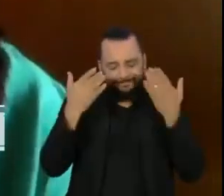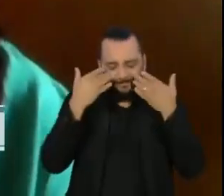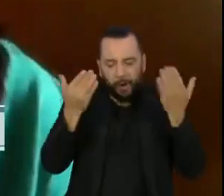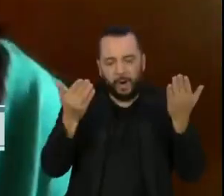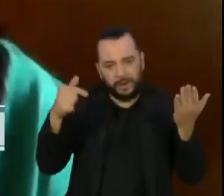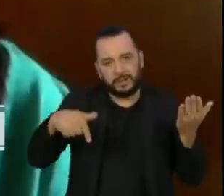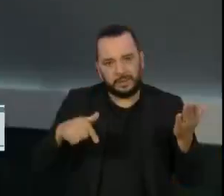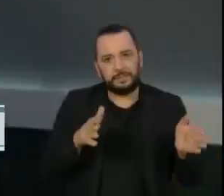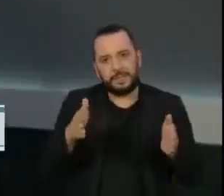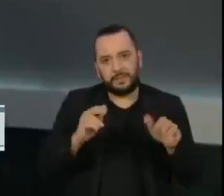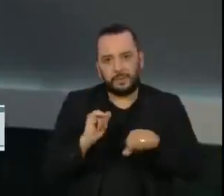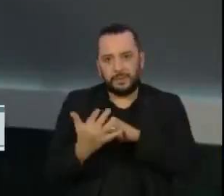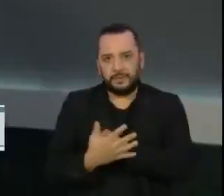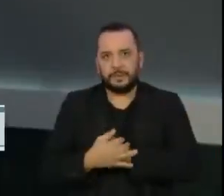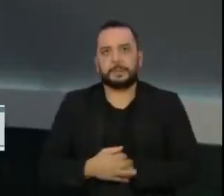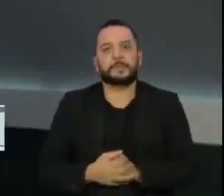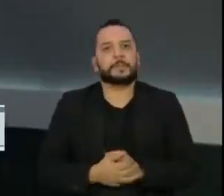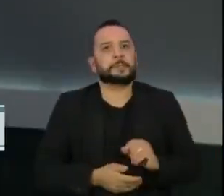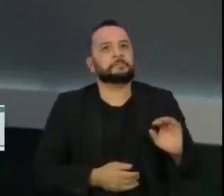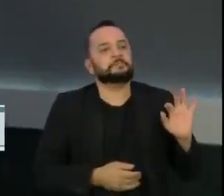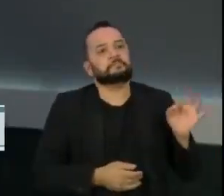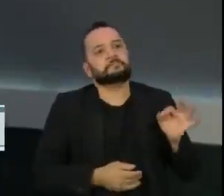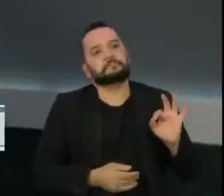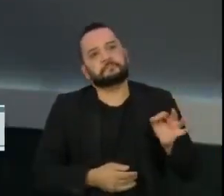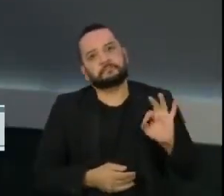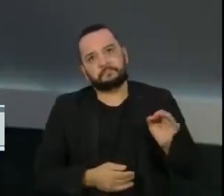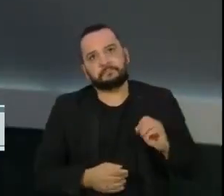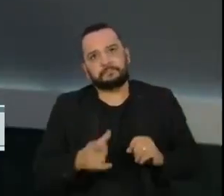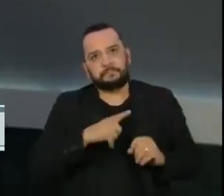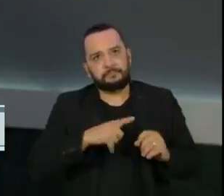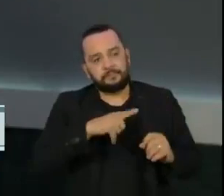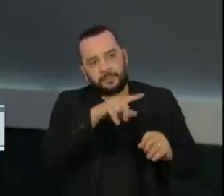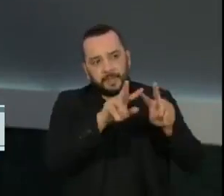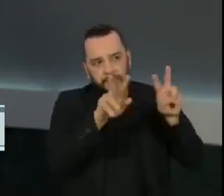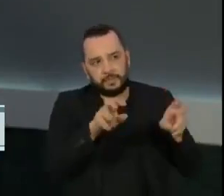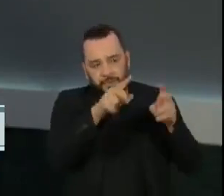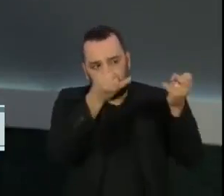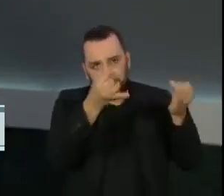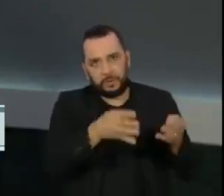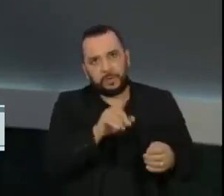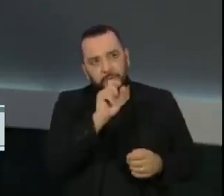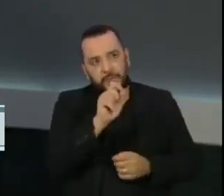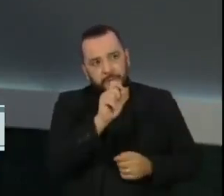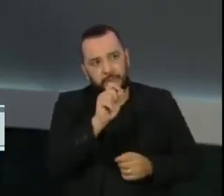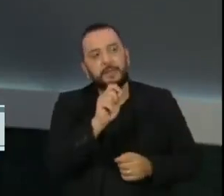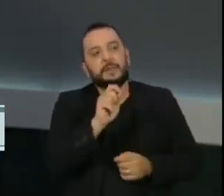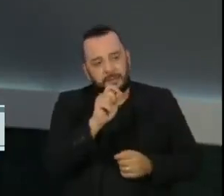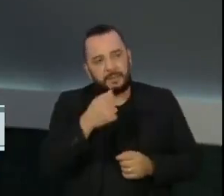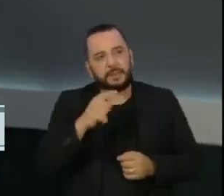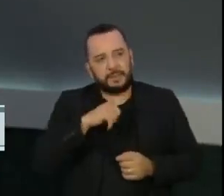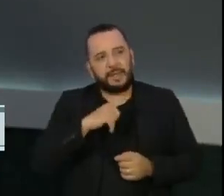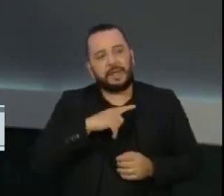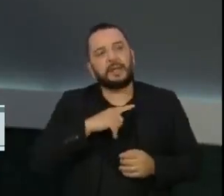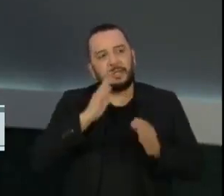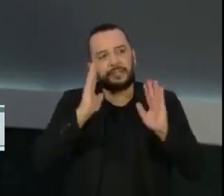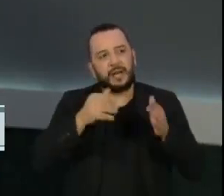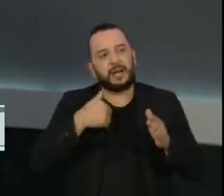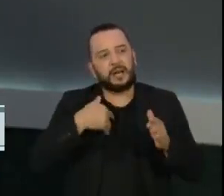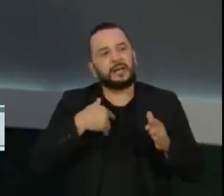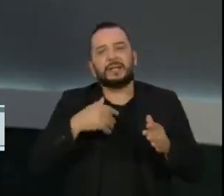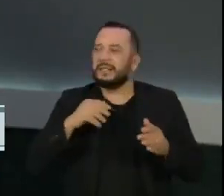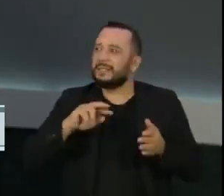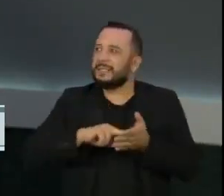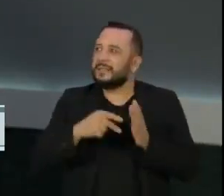contexto da pandemia. Exatamente. Quando a gente toca nesse assunto, você pontuou muito bem a questão dessa dívida histórica em